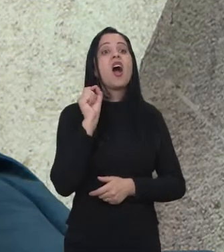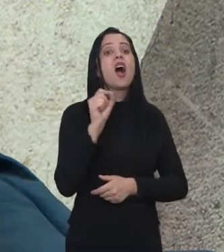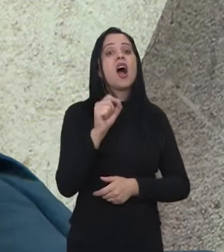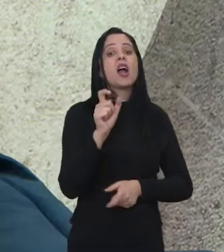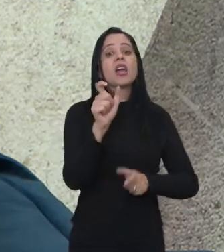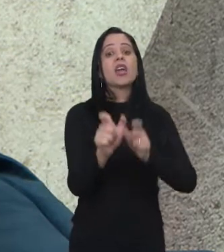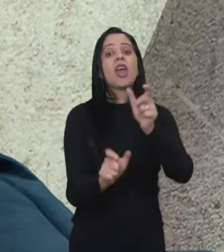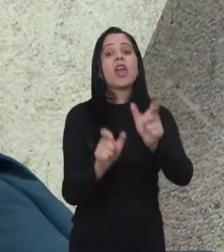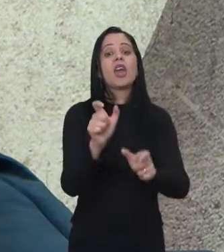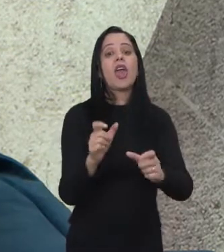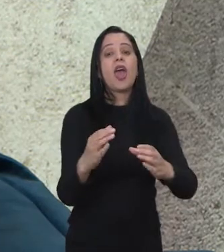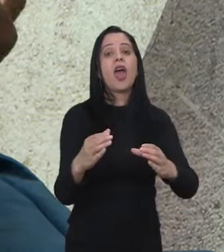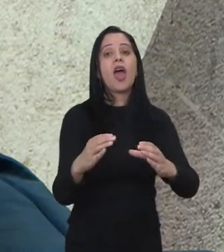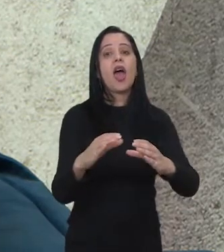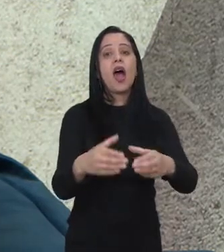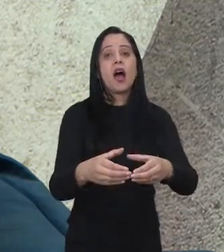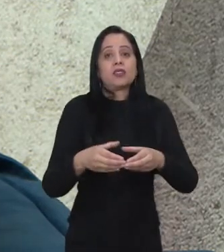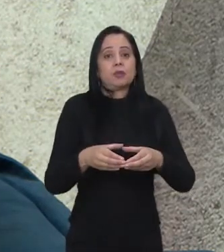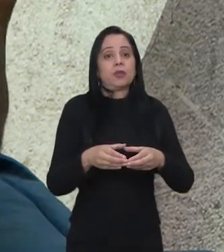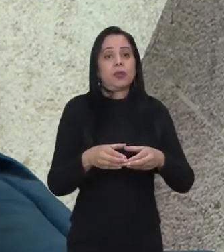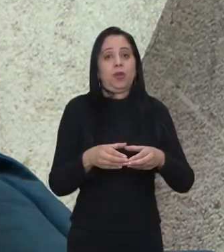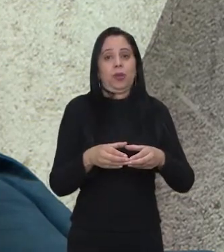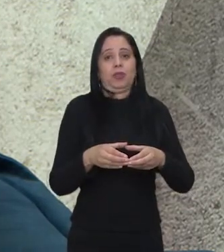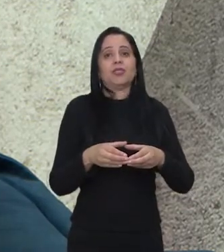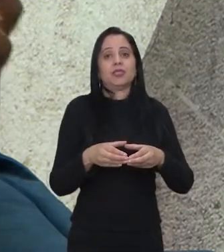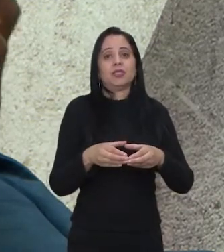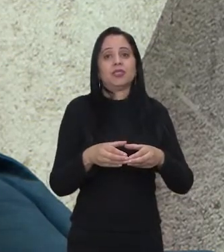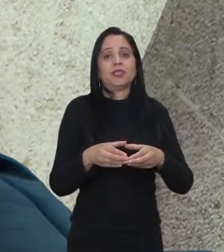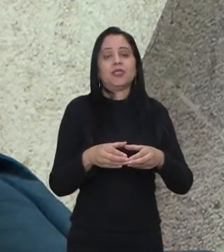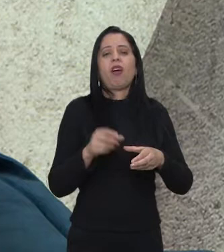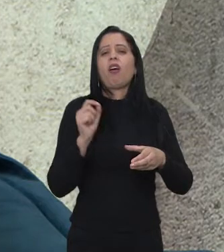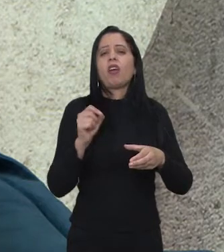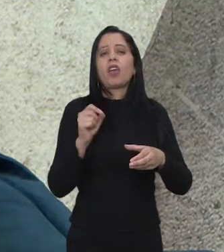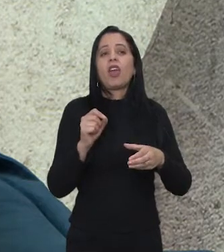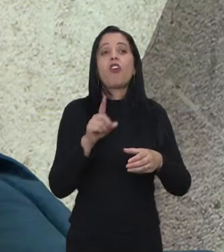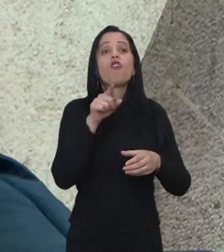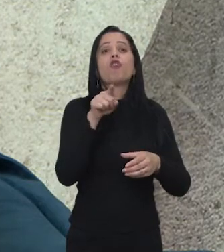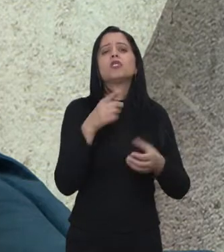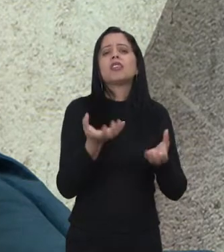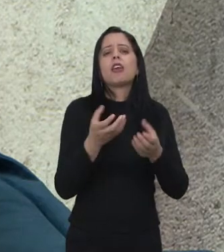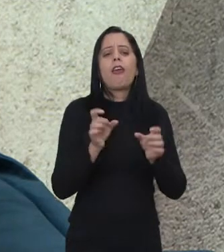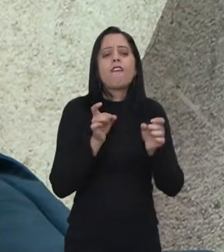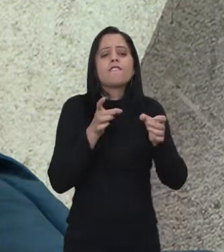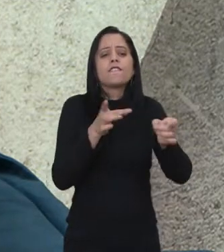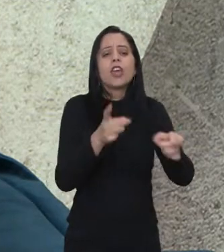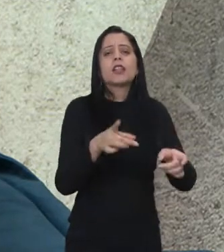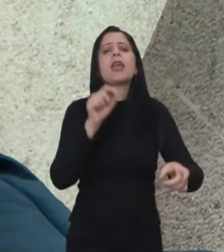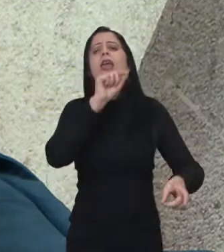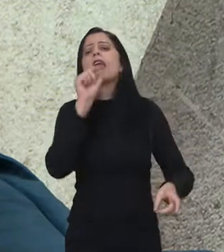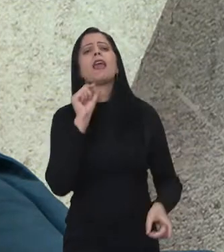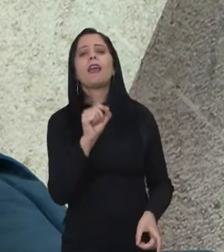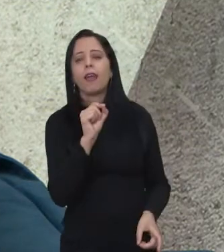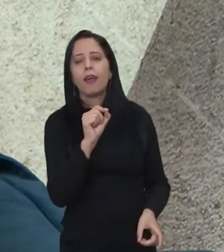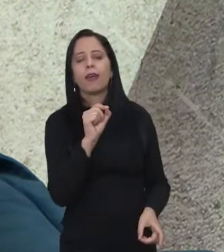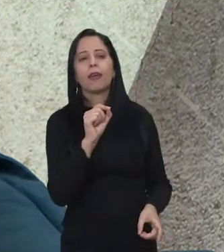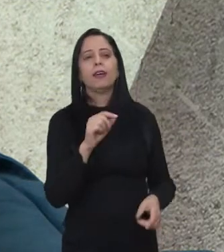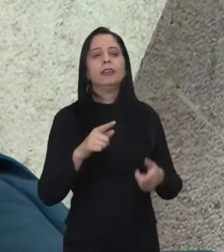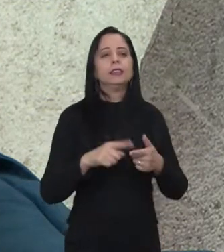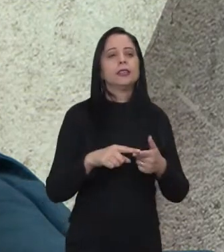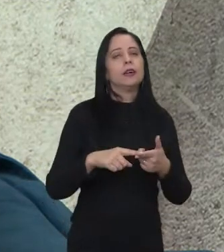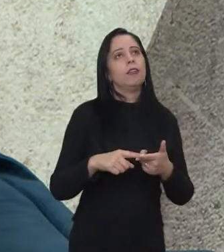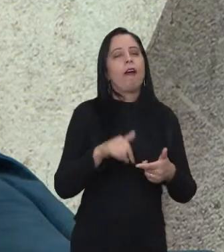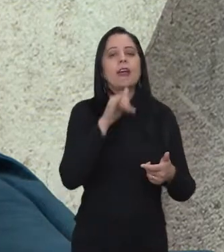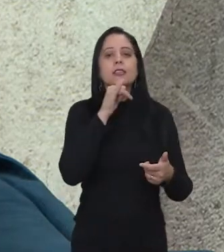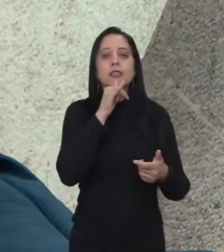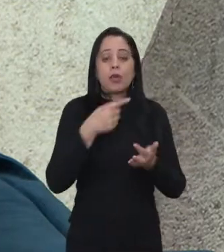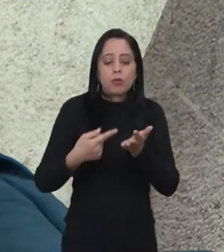-alvo para essa ideia? Então, a partir de algumas perguntas, a gente consegue encaixar isso. Então, é algo digital, uma ideia digital. Eu estou